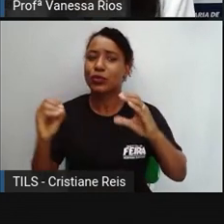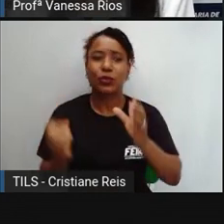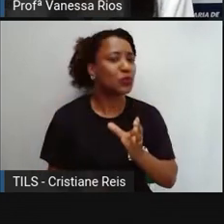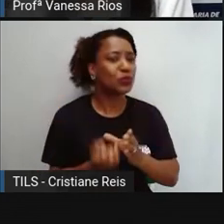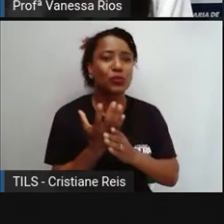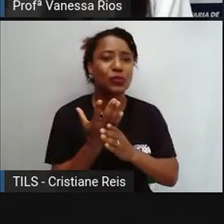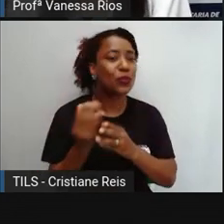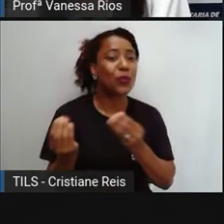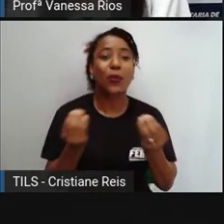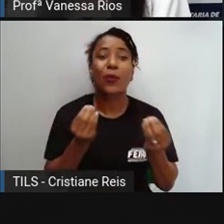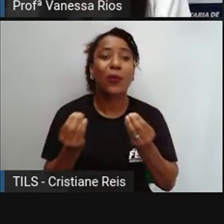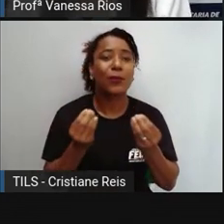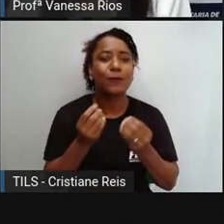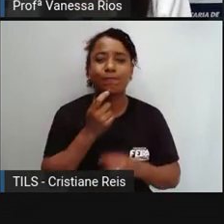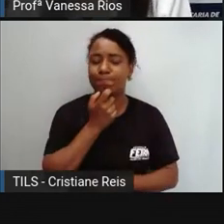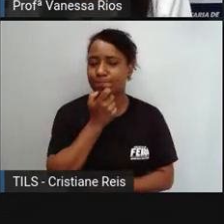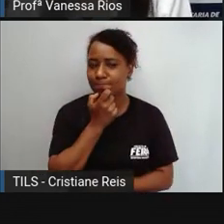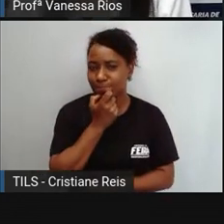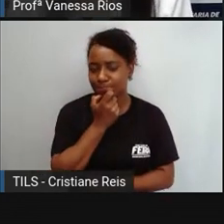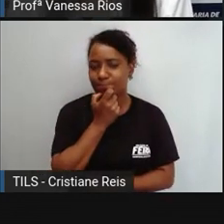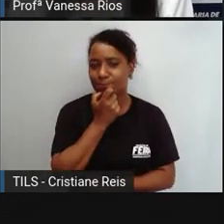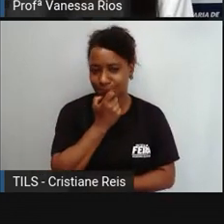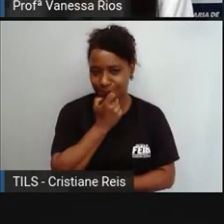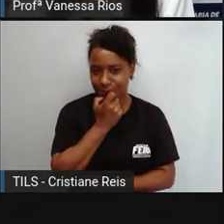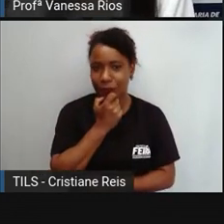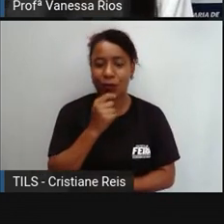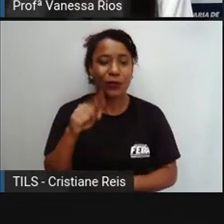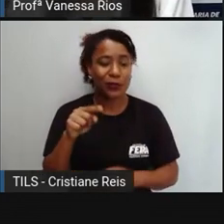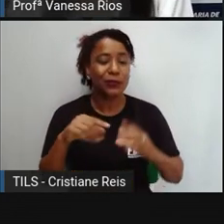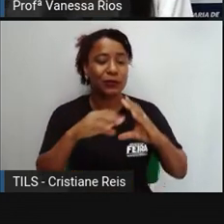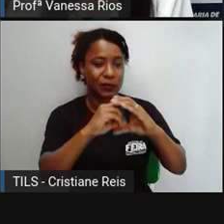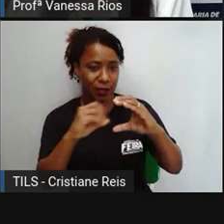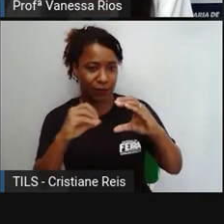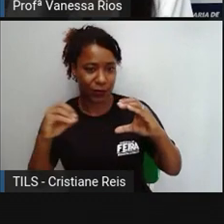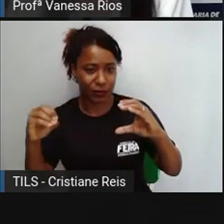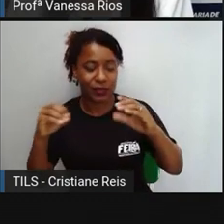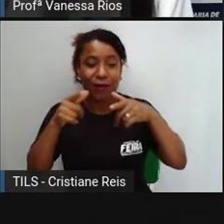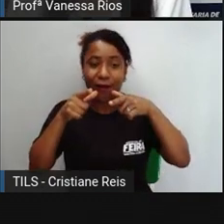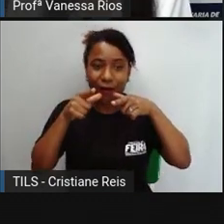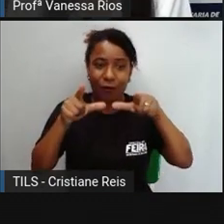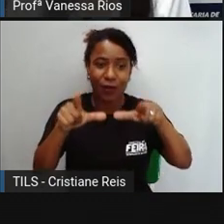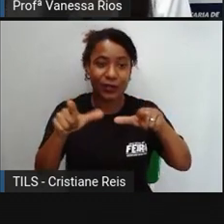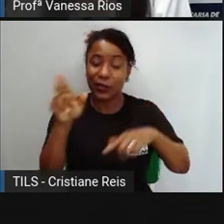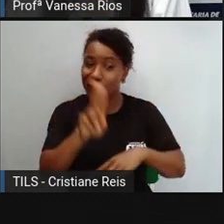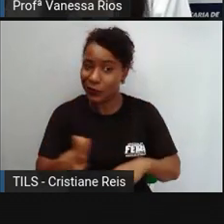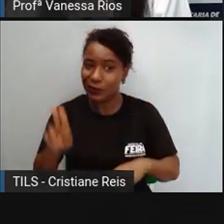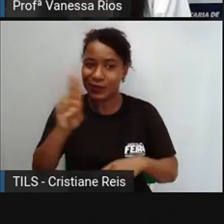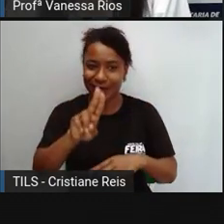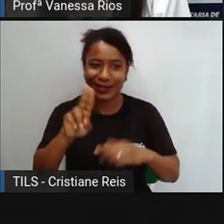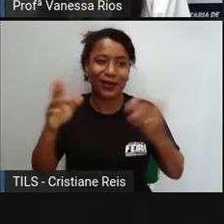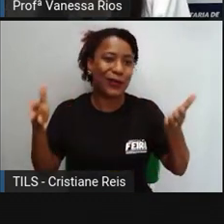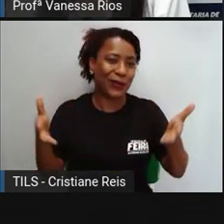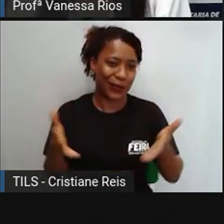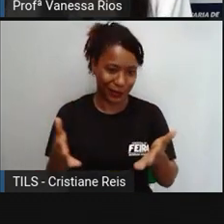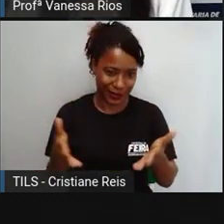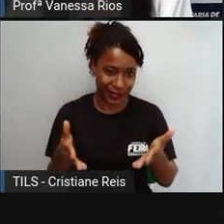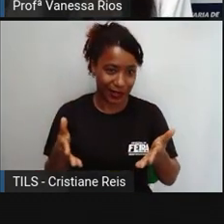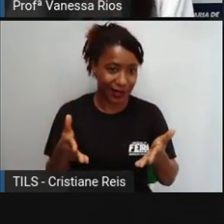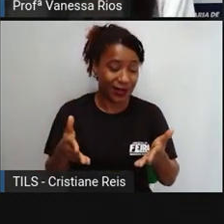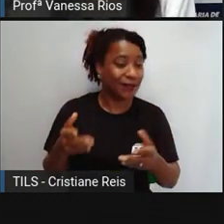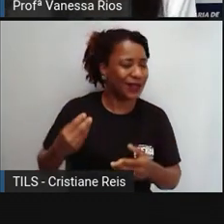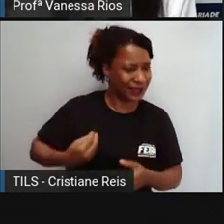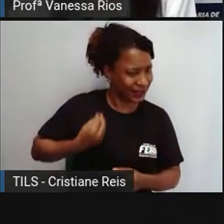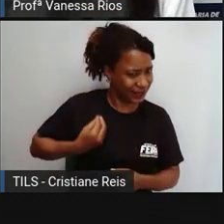linguagem utilizada atualmente. Mas a gente precisa perceber que eles nem sempre existiram.